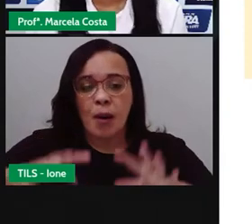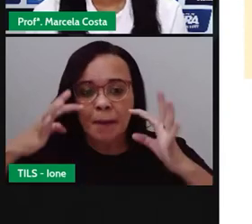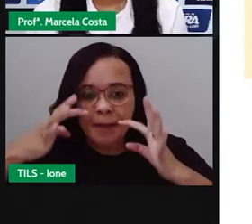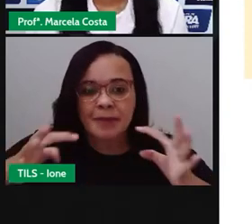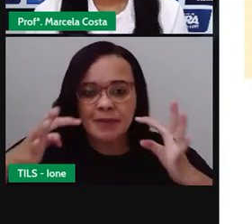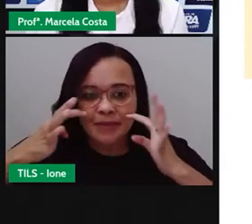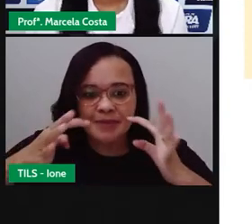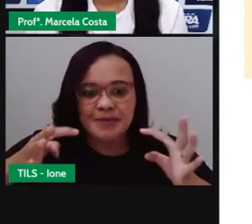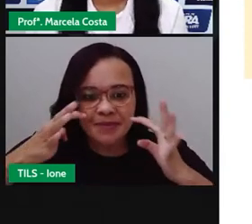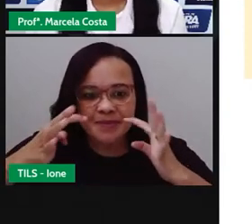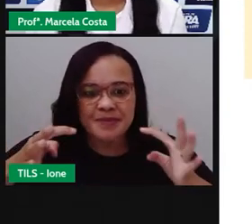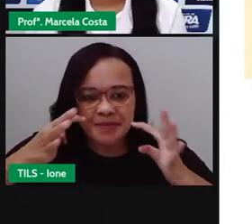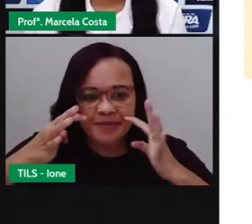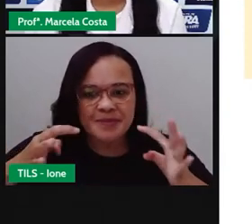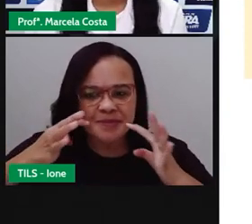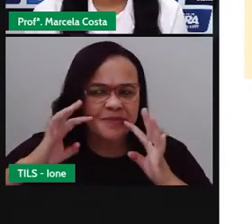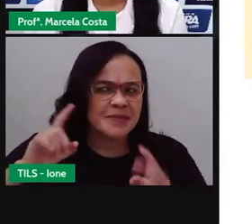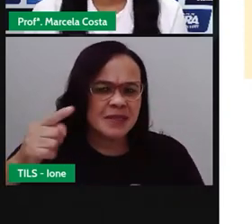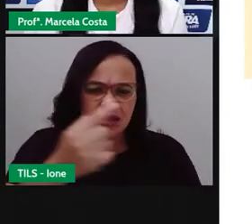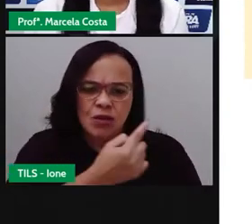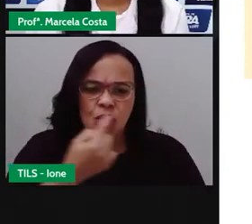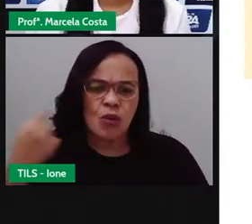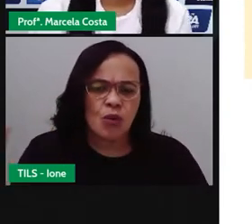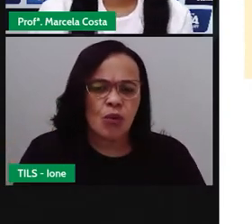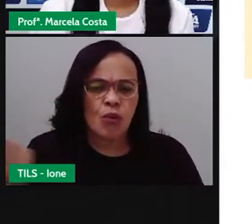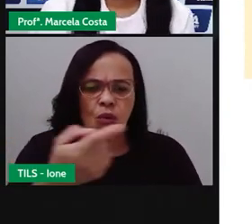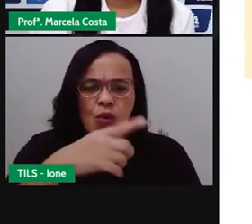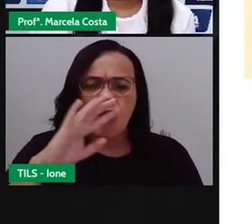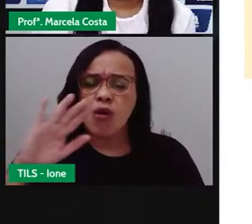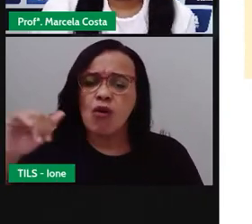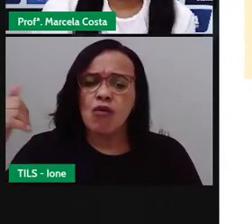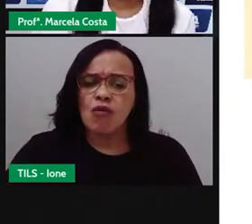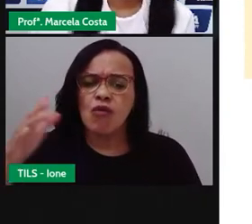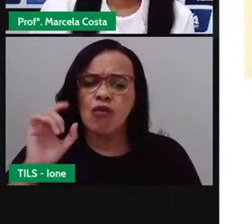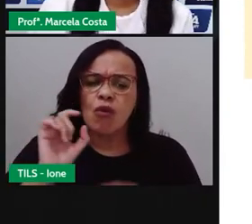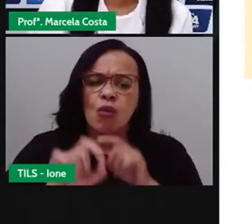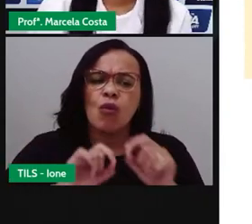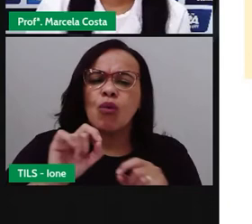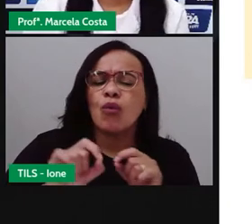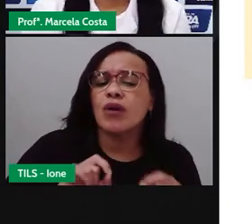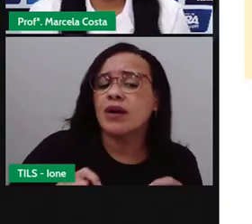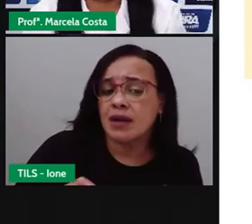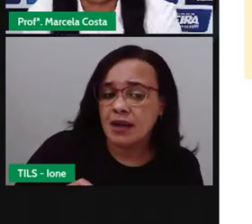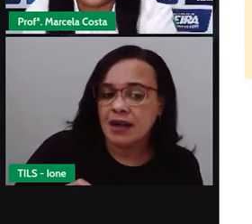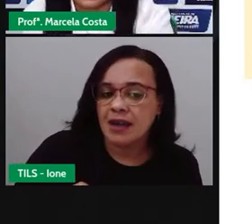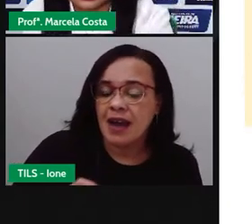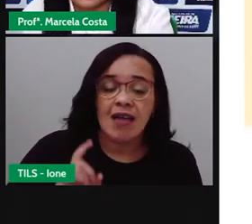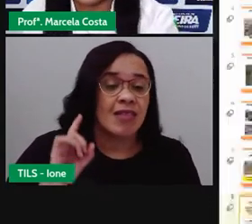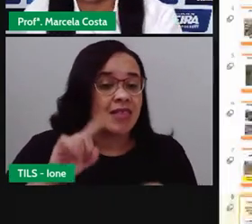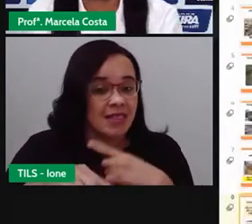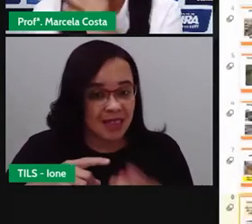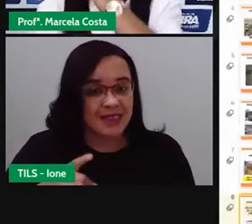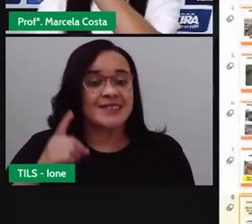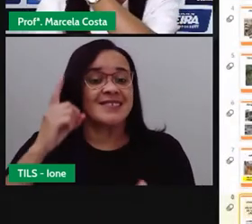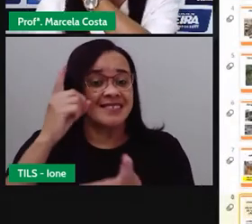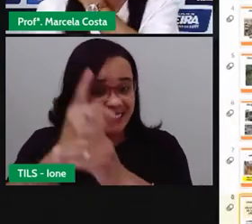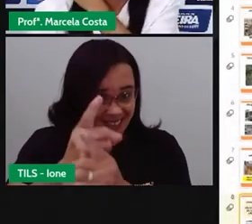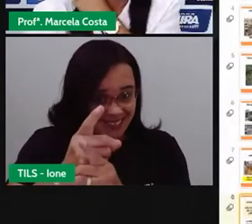ao que tem em volta, o ponto de referência para que a gente localize